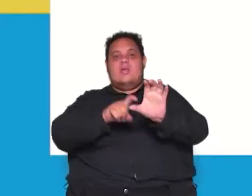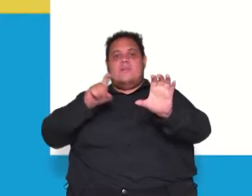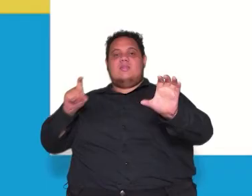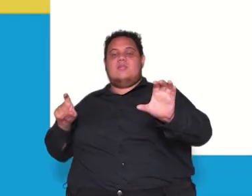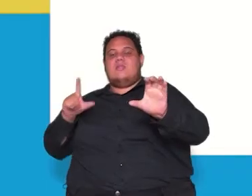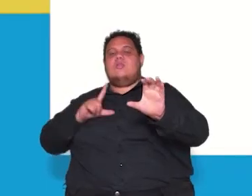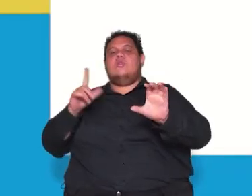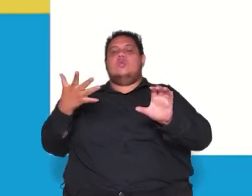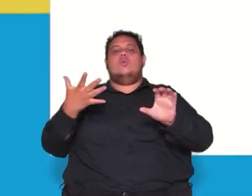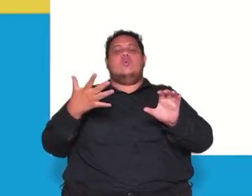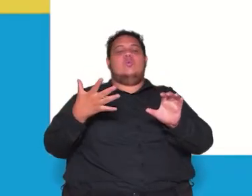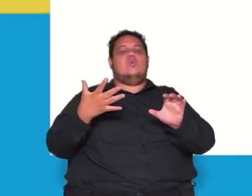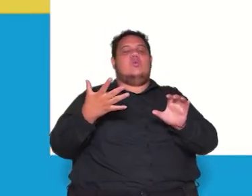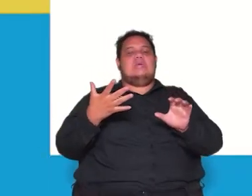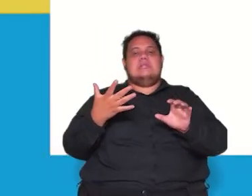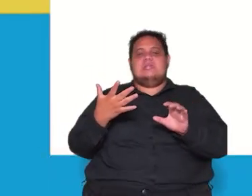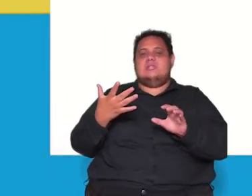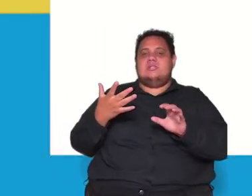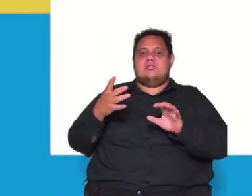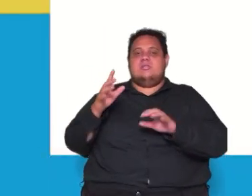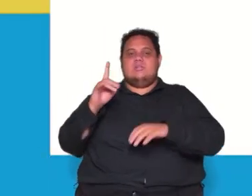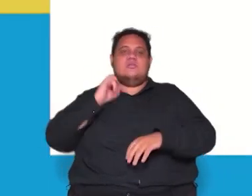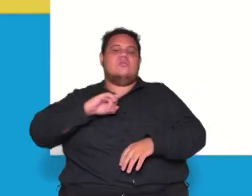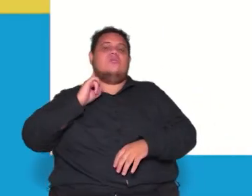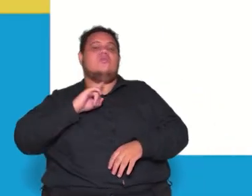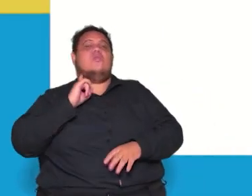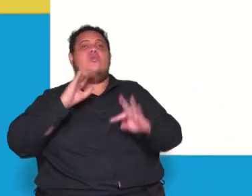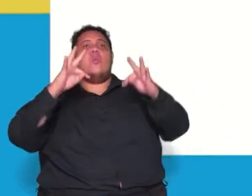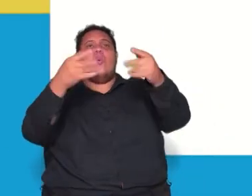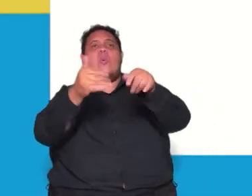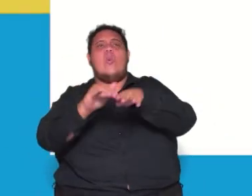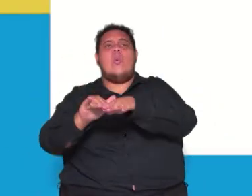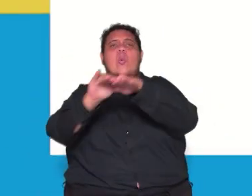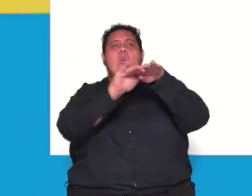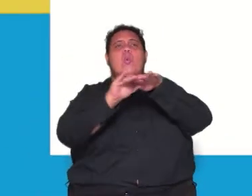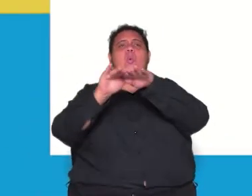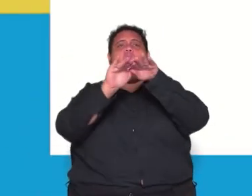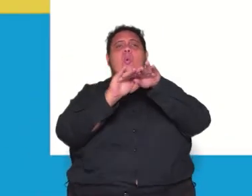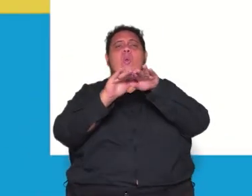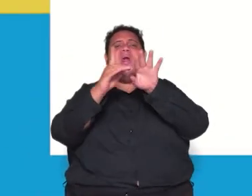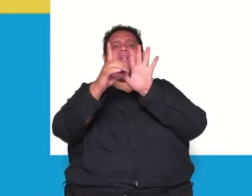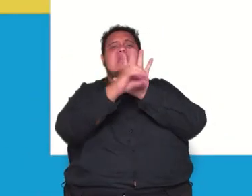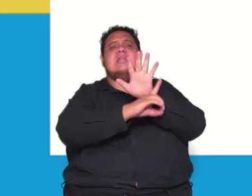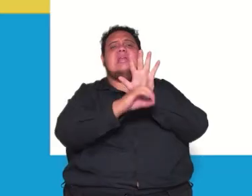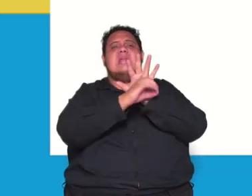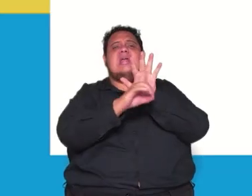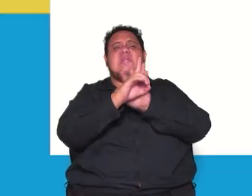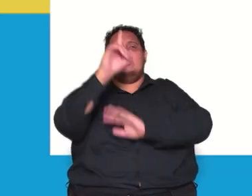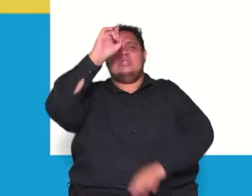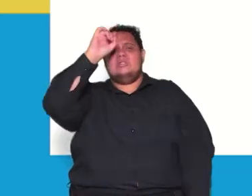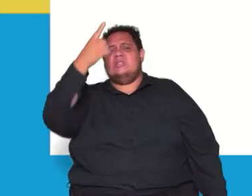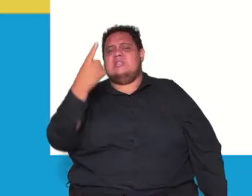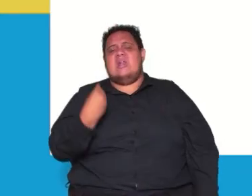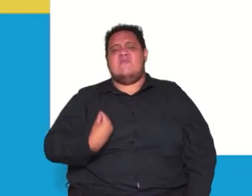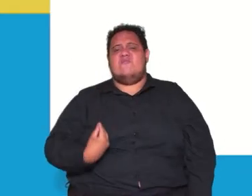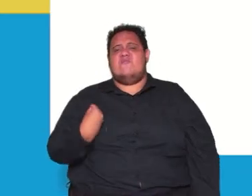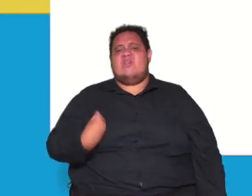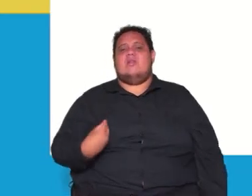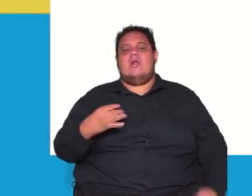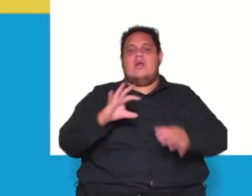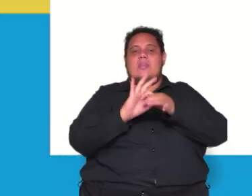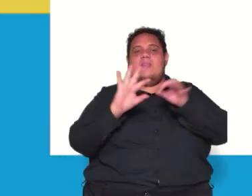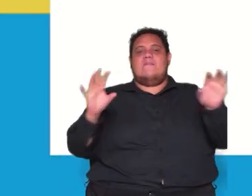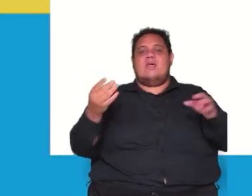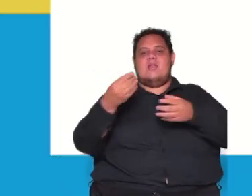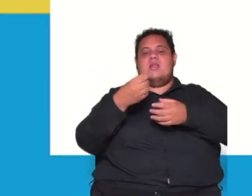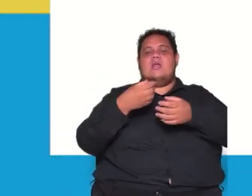todos os homens são criados iguais dotados pelo criador de certos direitos inalienáveis entre os quais segurava a vida a liberdade